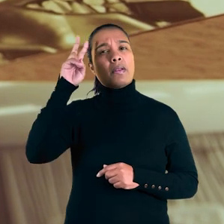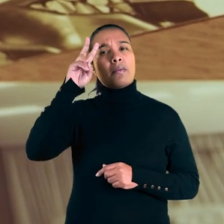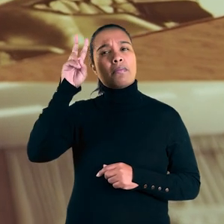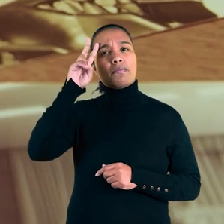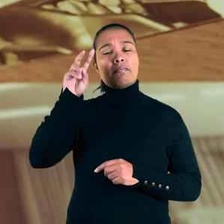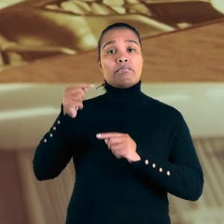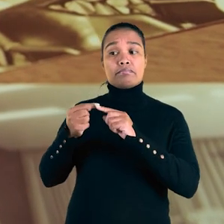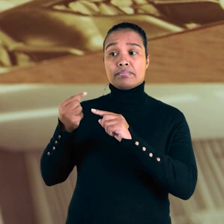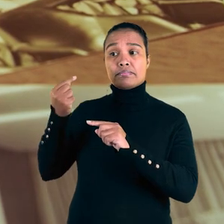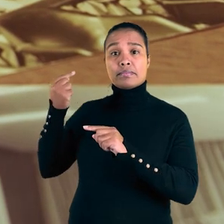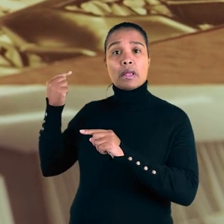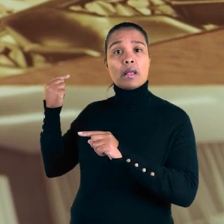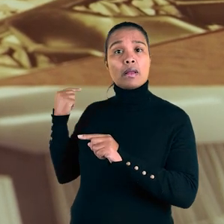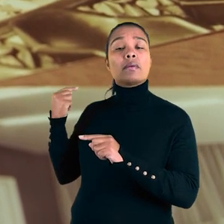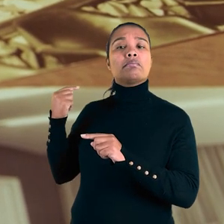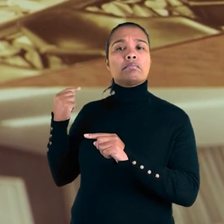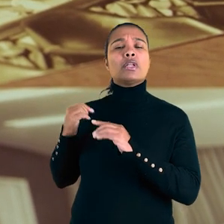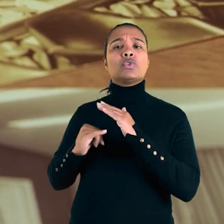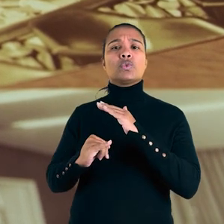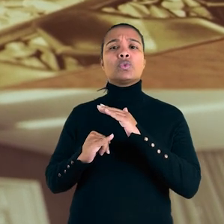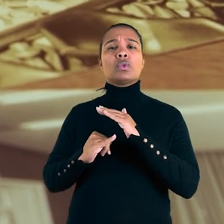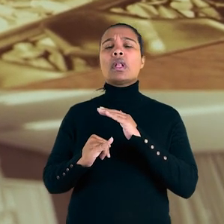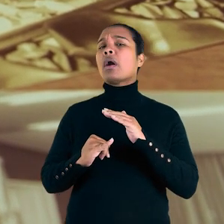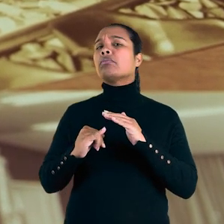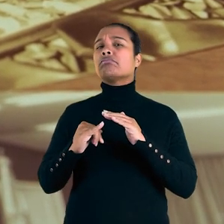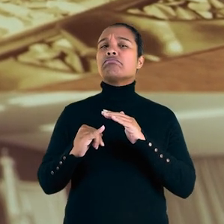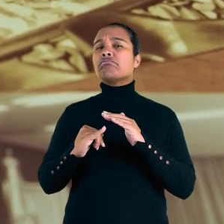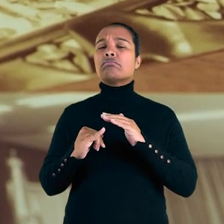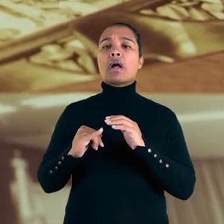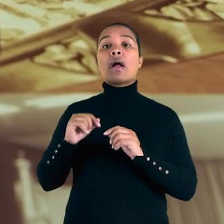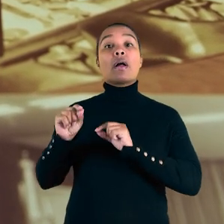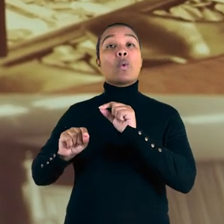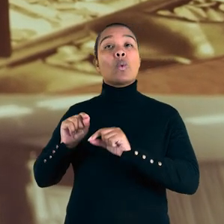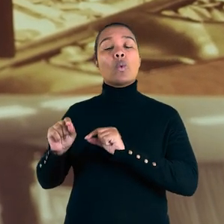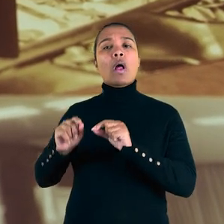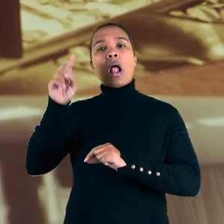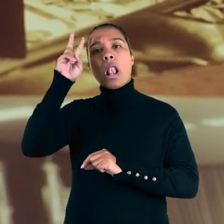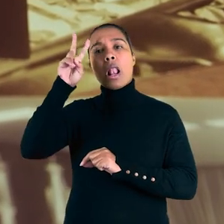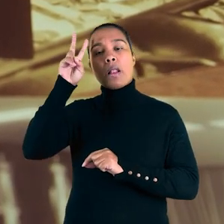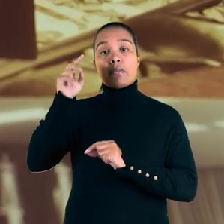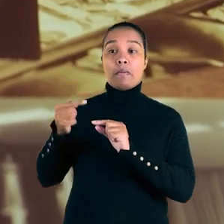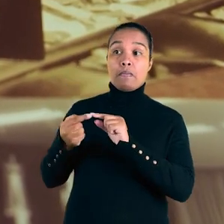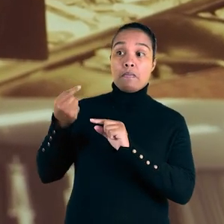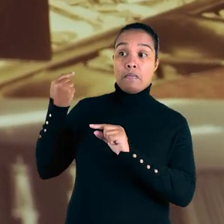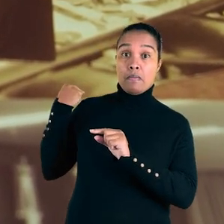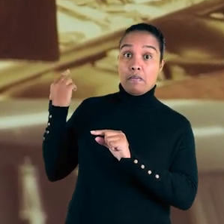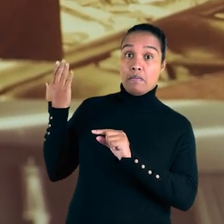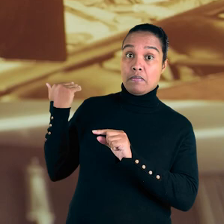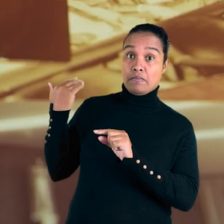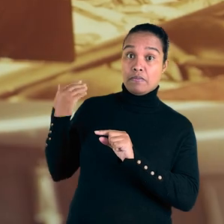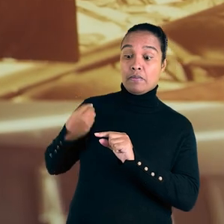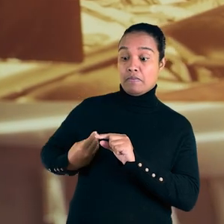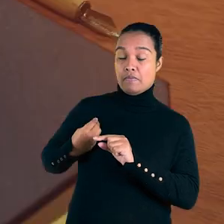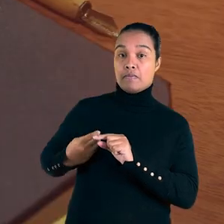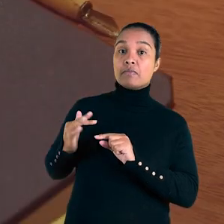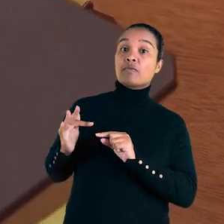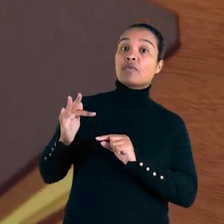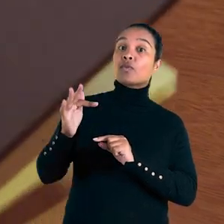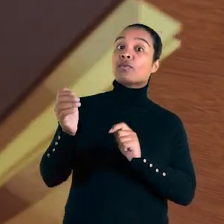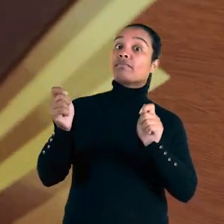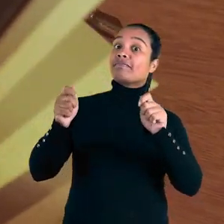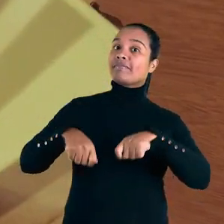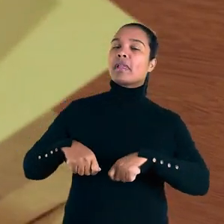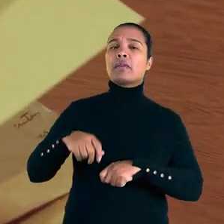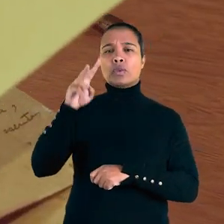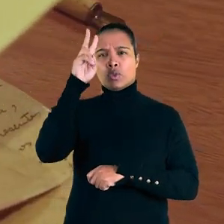Preservar a memória institucional nos permite conhecer o passado, compreender o presente e construir o futuro. A